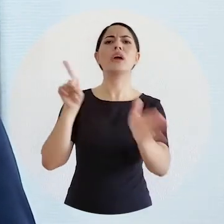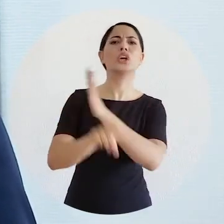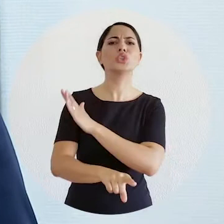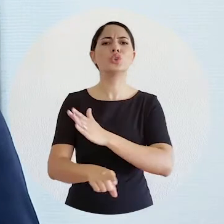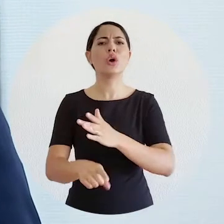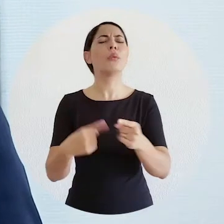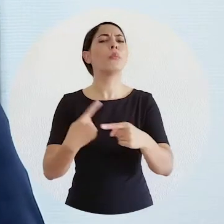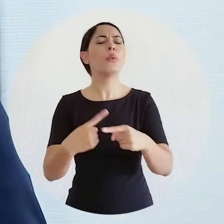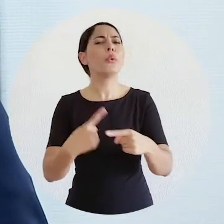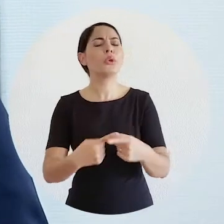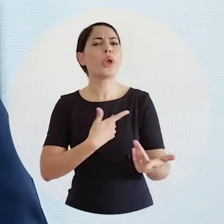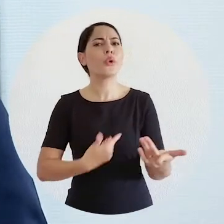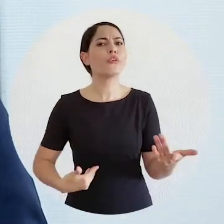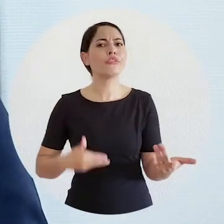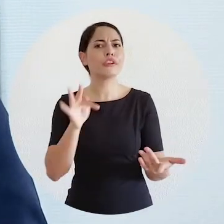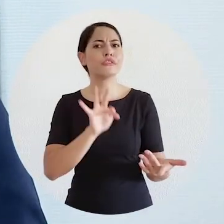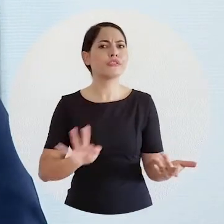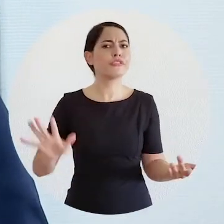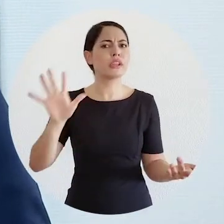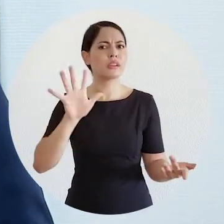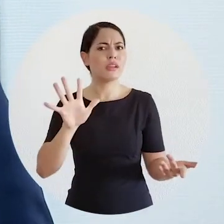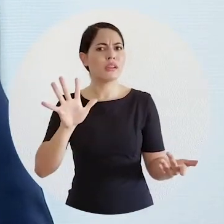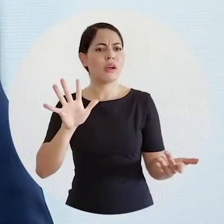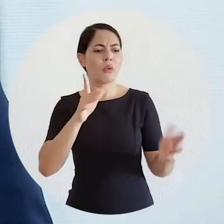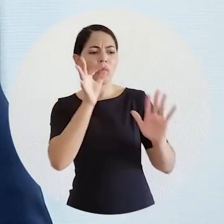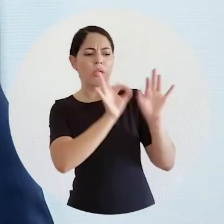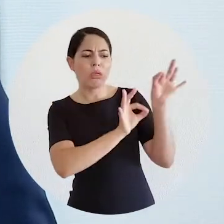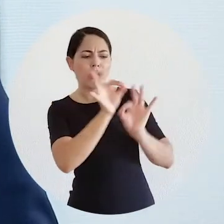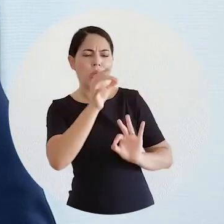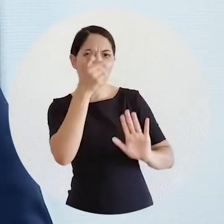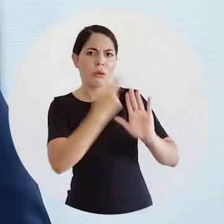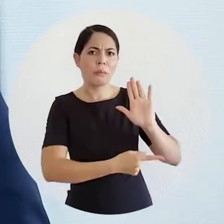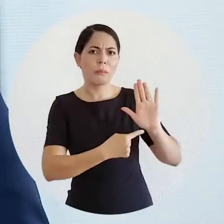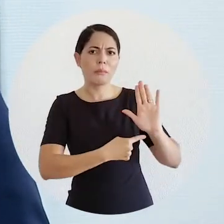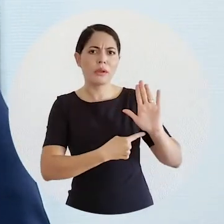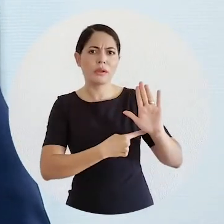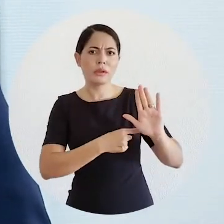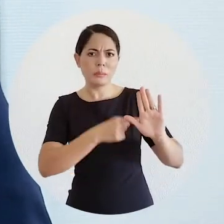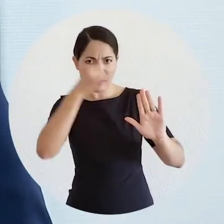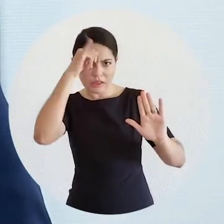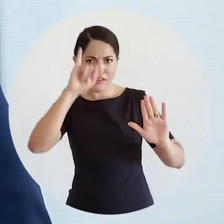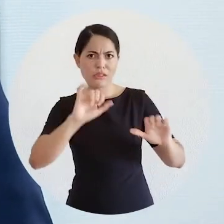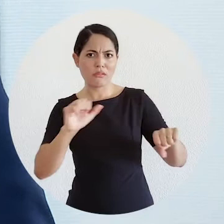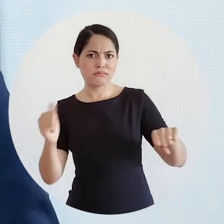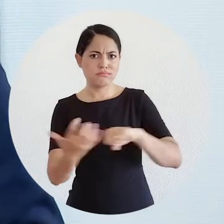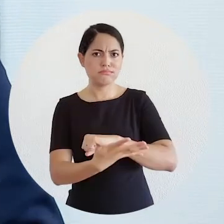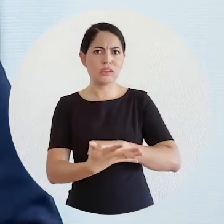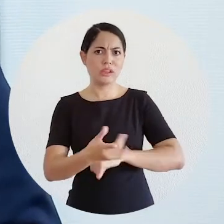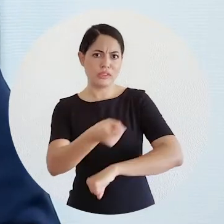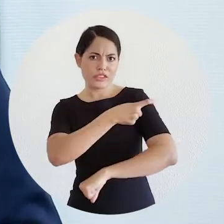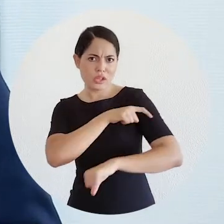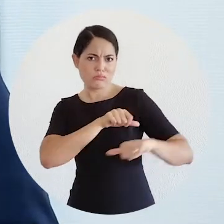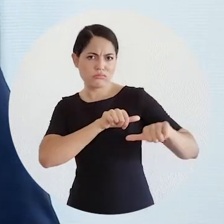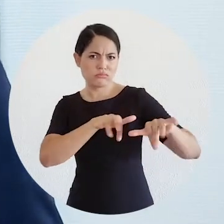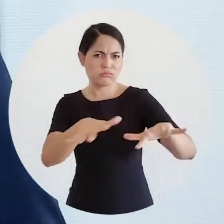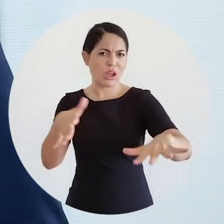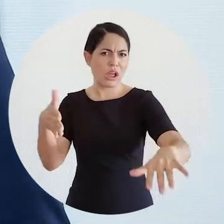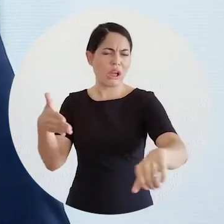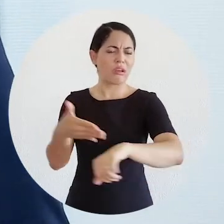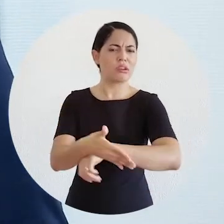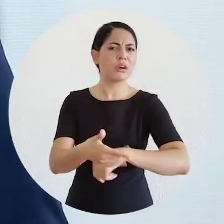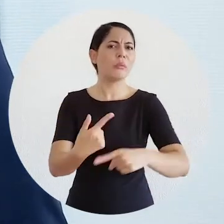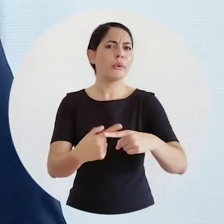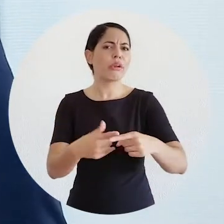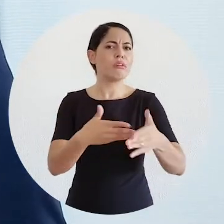a omissão do governo federal em fornecer à população um plano definitivo nacional de imunização, o registro e o acesso